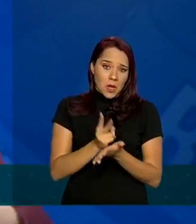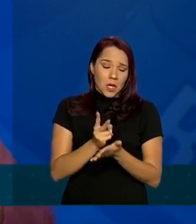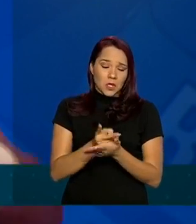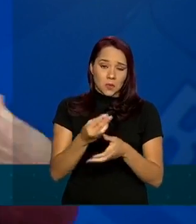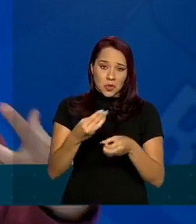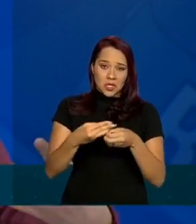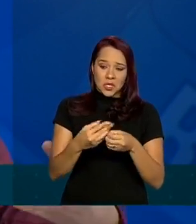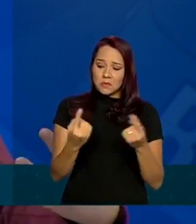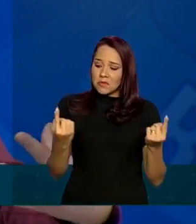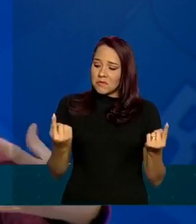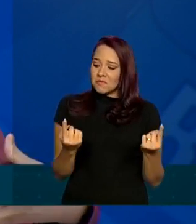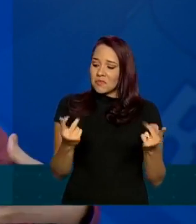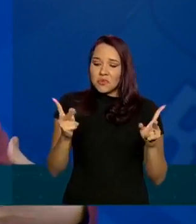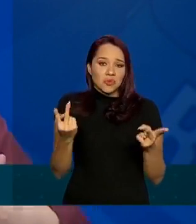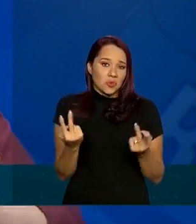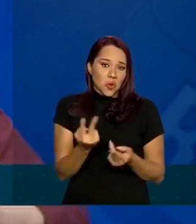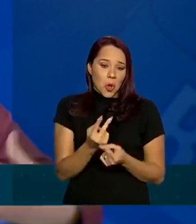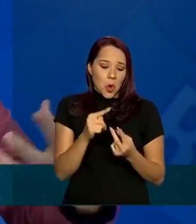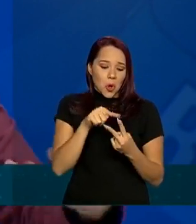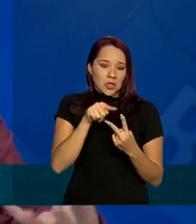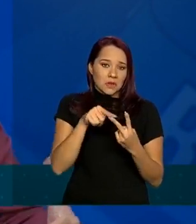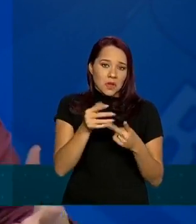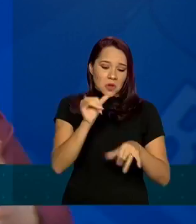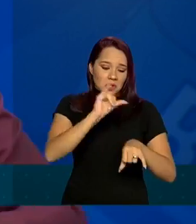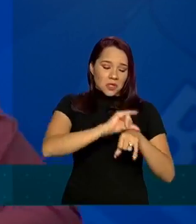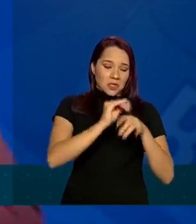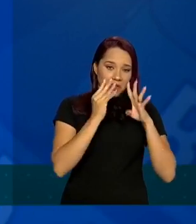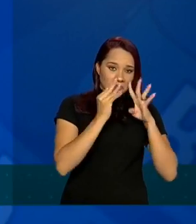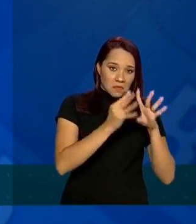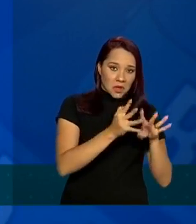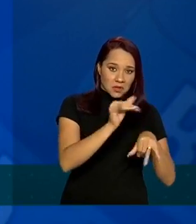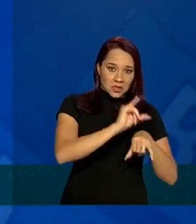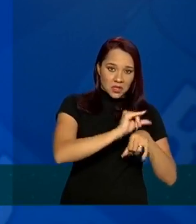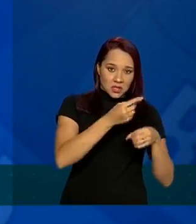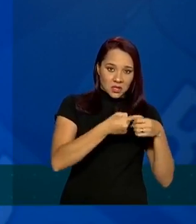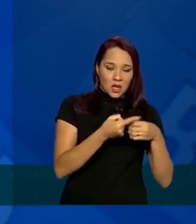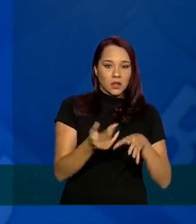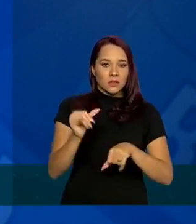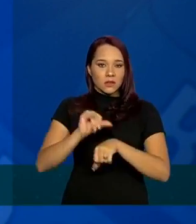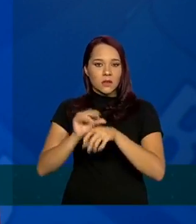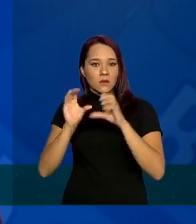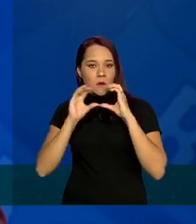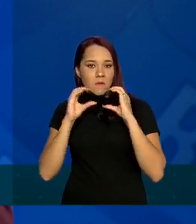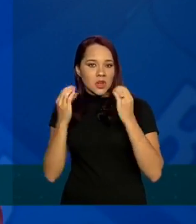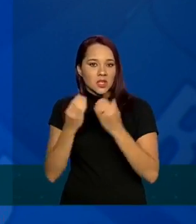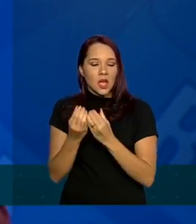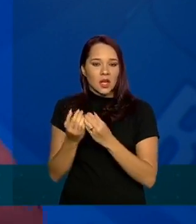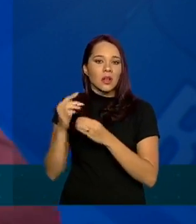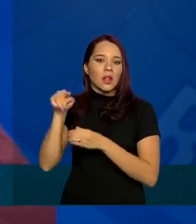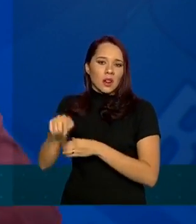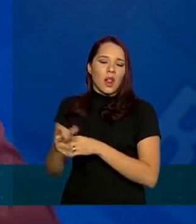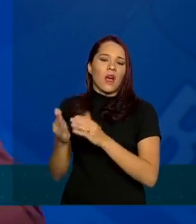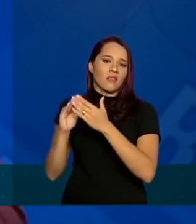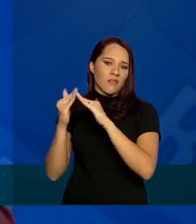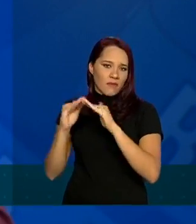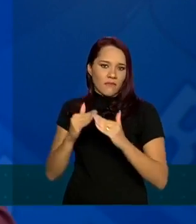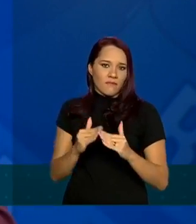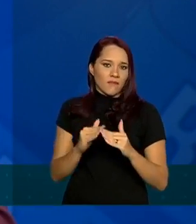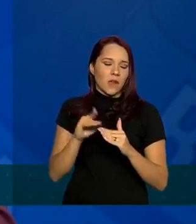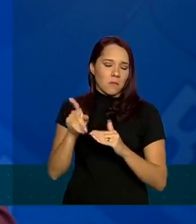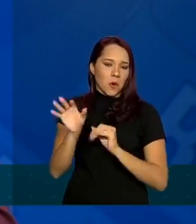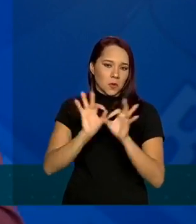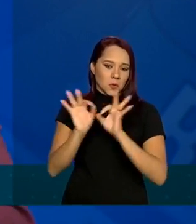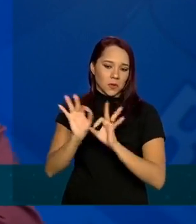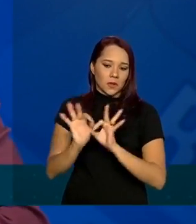serviços um centro de atendimento por exemplo numa área central da cidade e um centro comunitário na comunidade favela pode